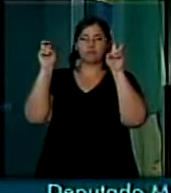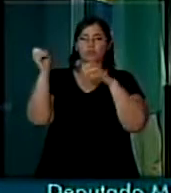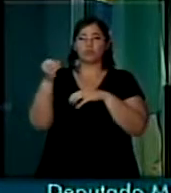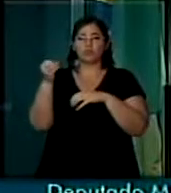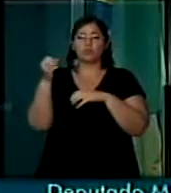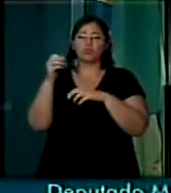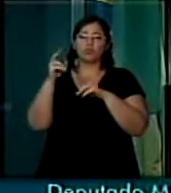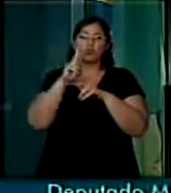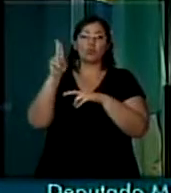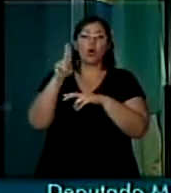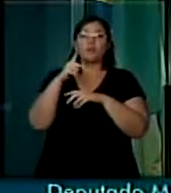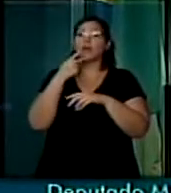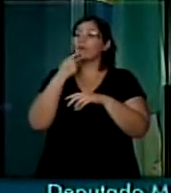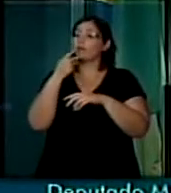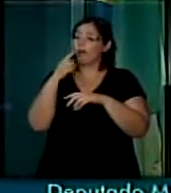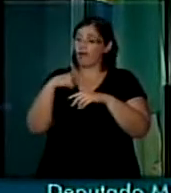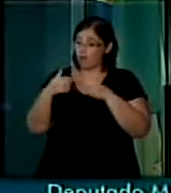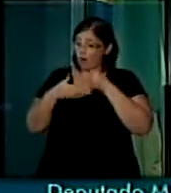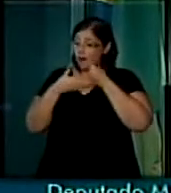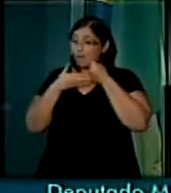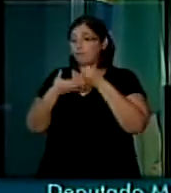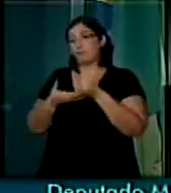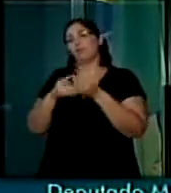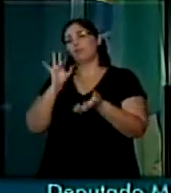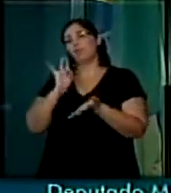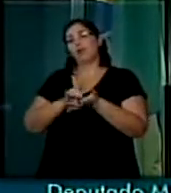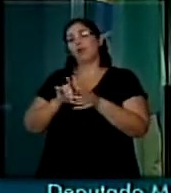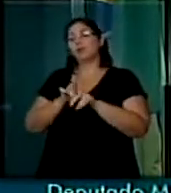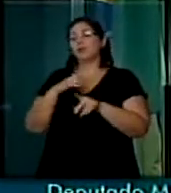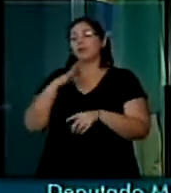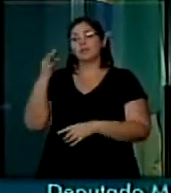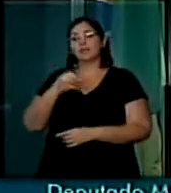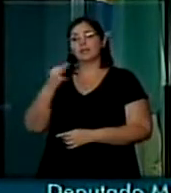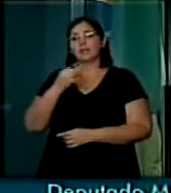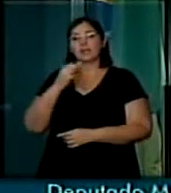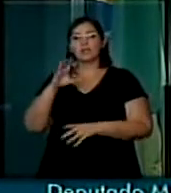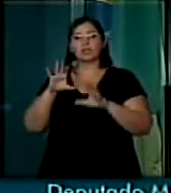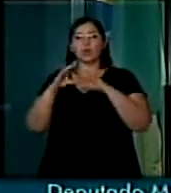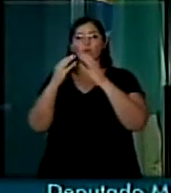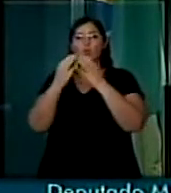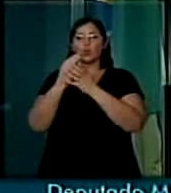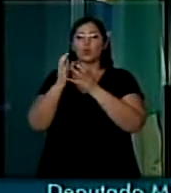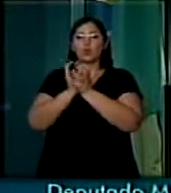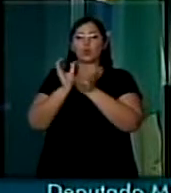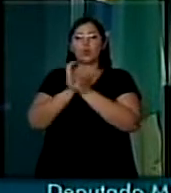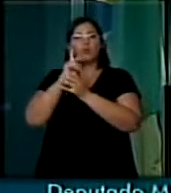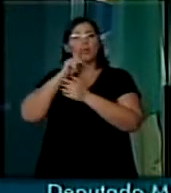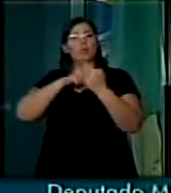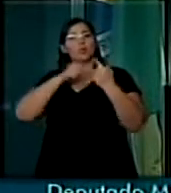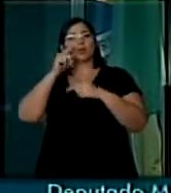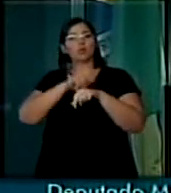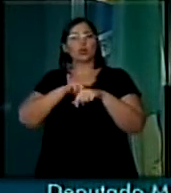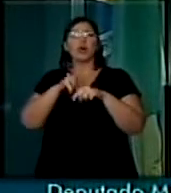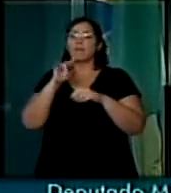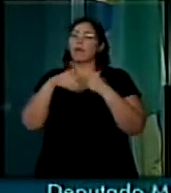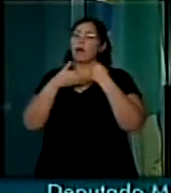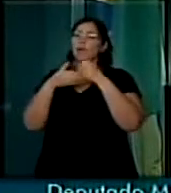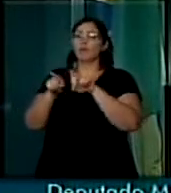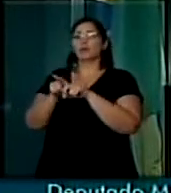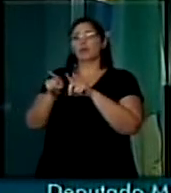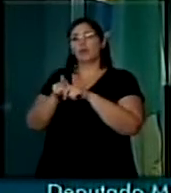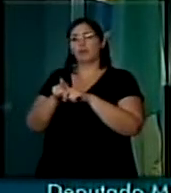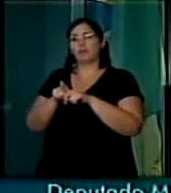que tem o meu apoio e também tenho certeza o apoio da classe política rolaimense, os políticos de bom senso,